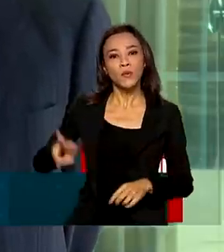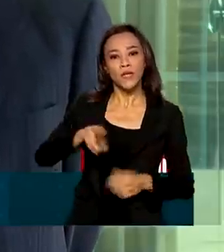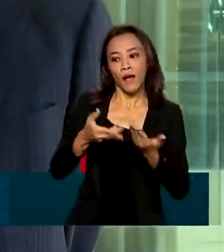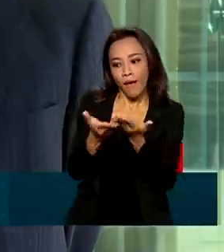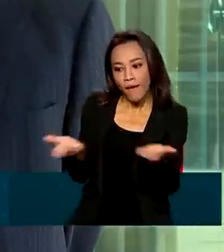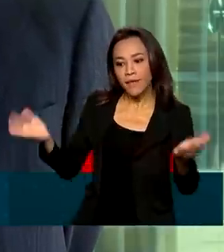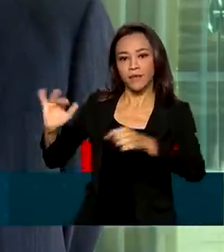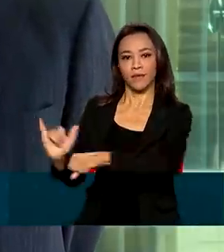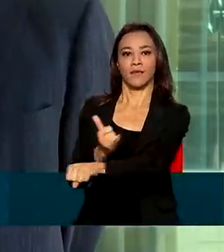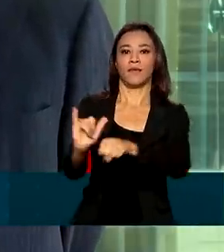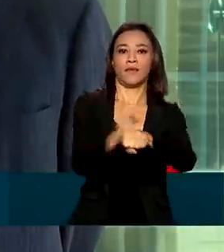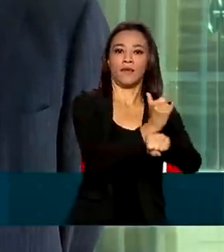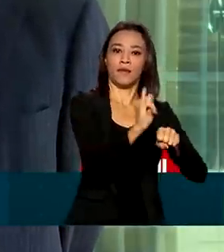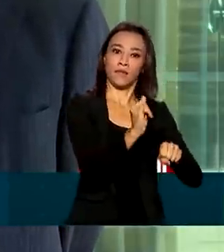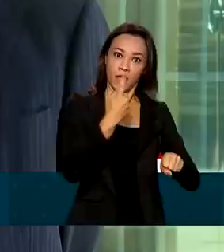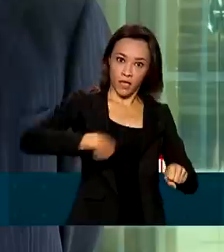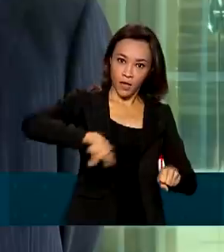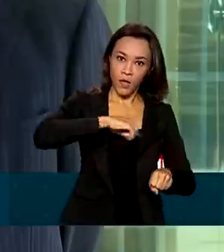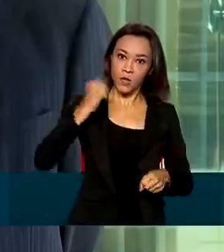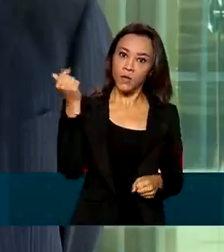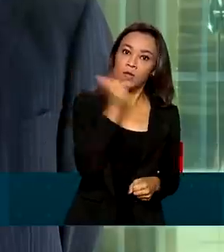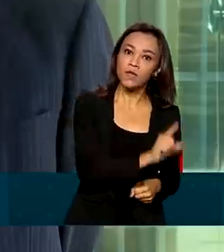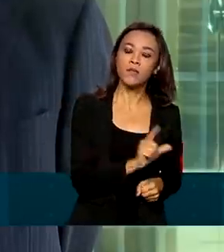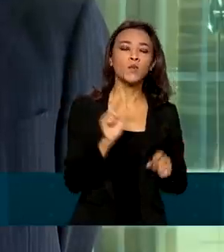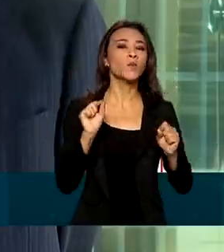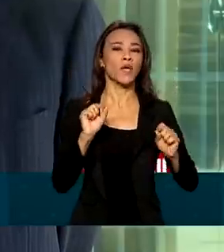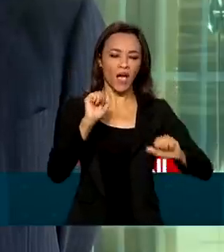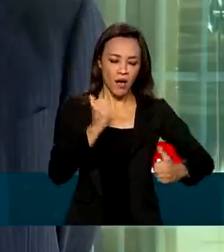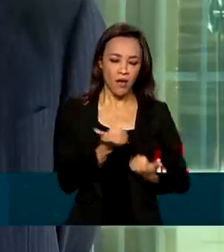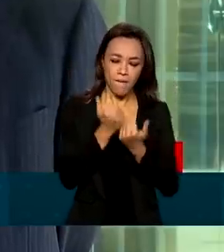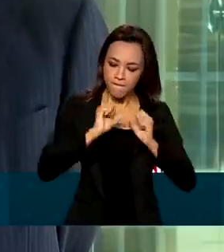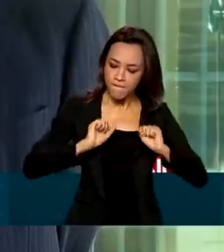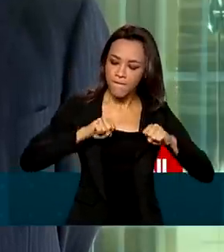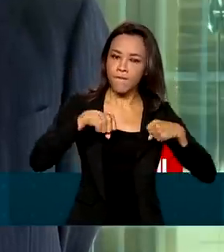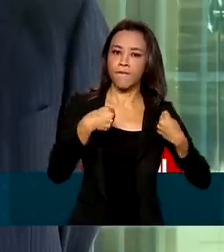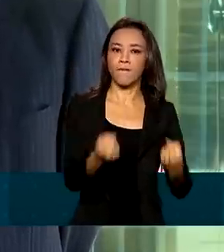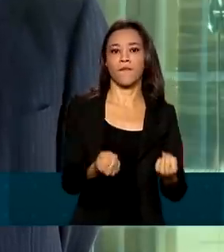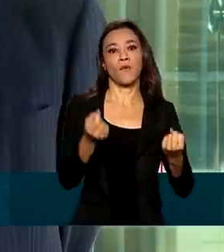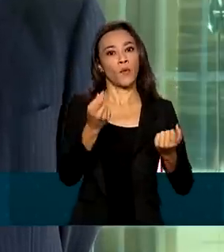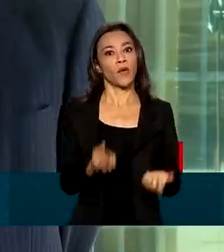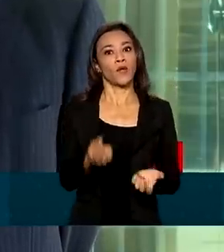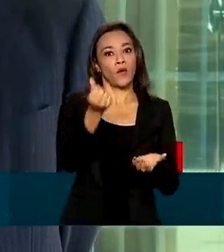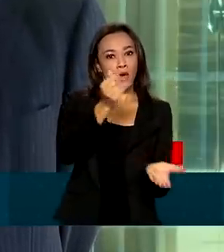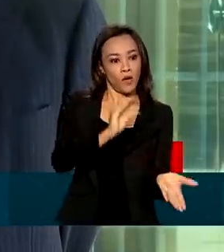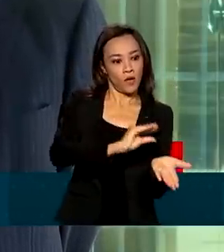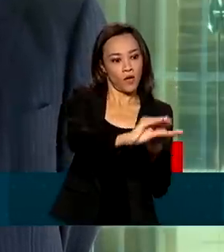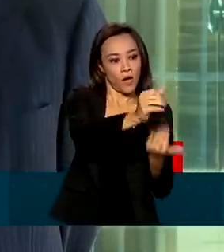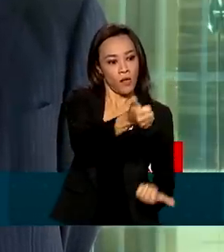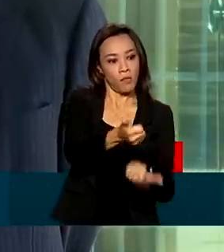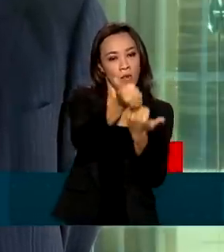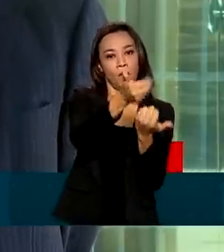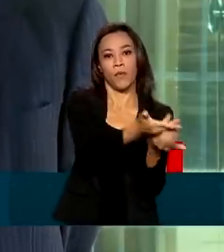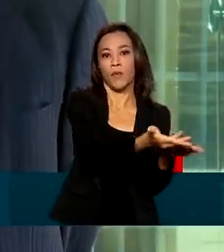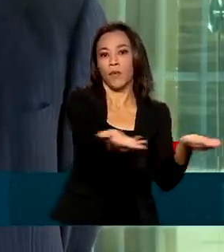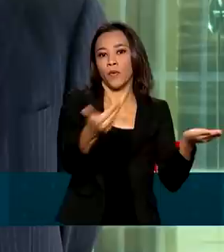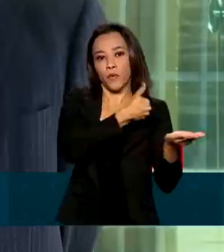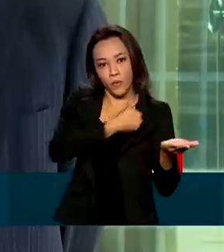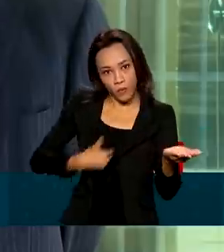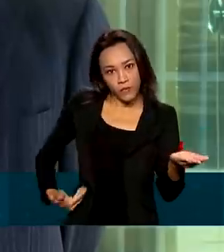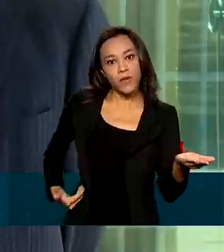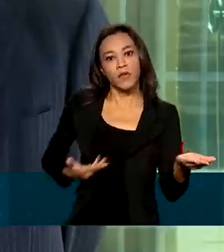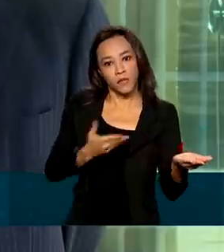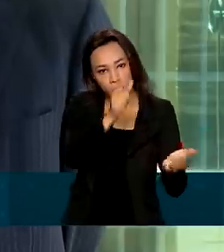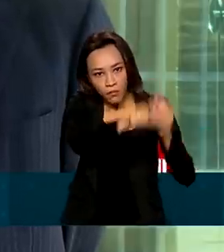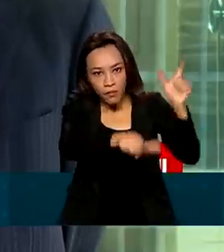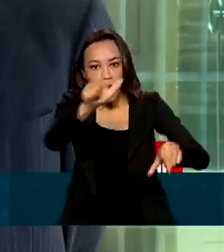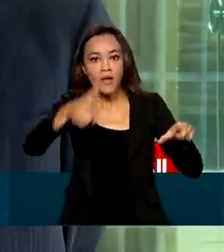ferramentas para que a gente possa fortalecer os programas de transferência de renda do governo, para que isso possa ser uma ferramenta